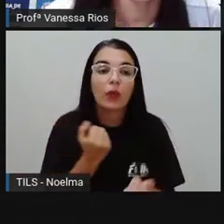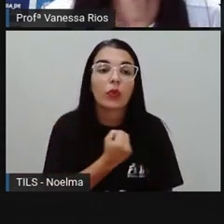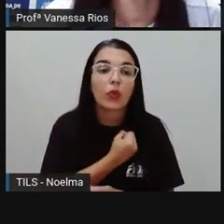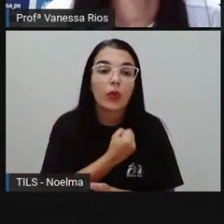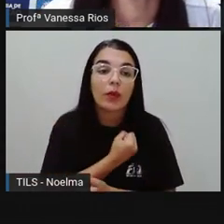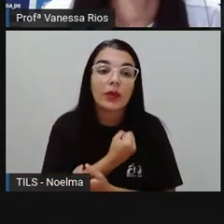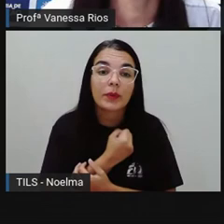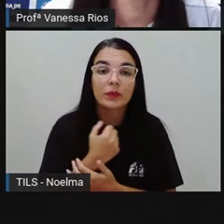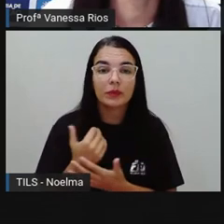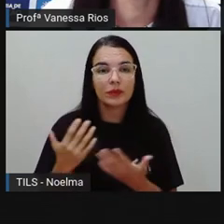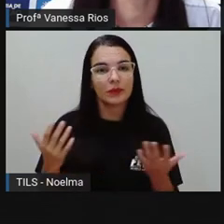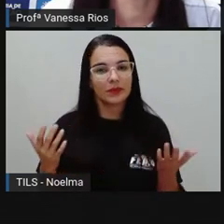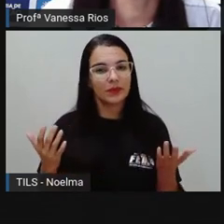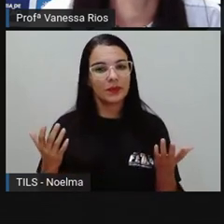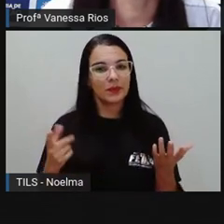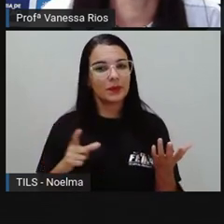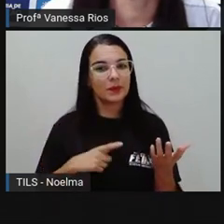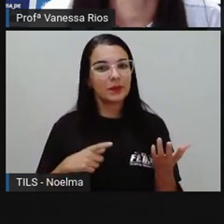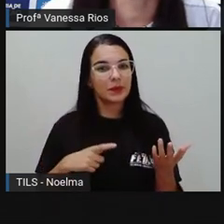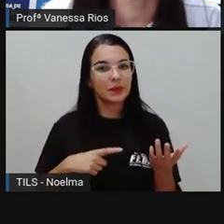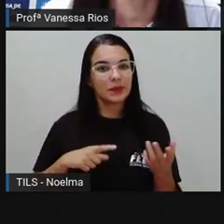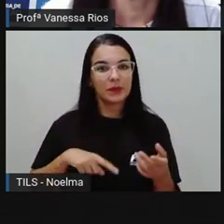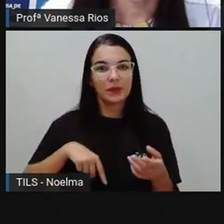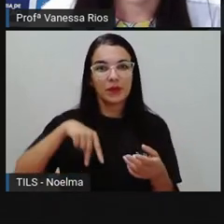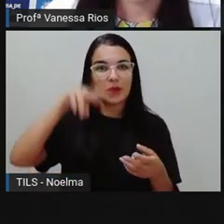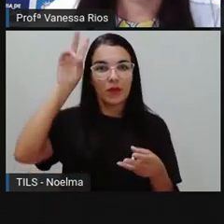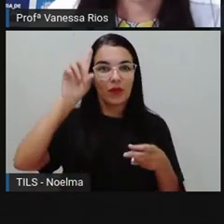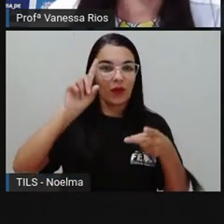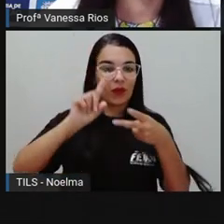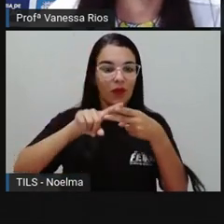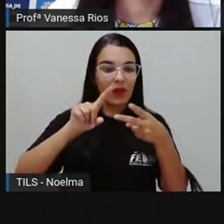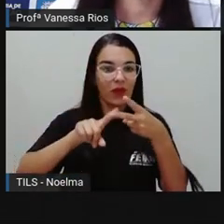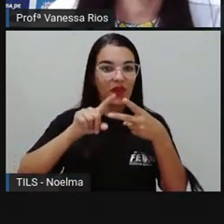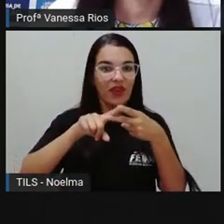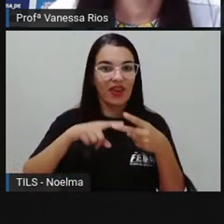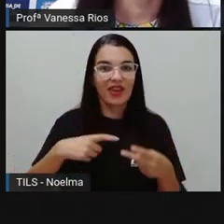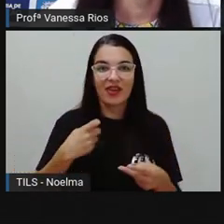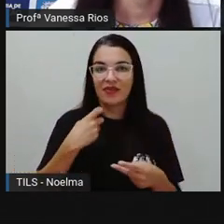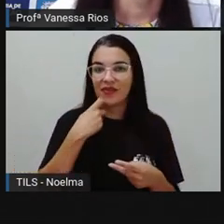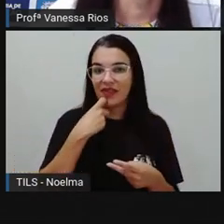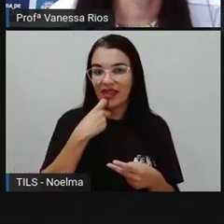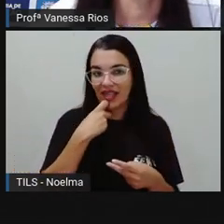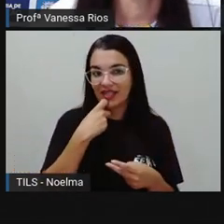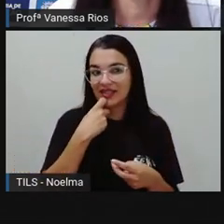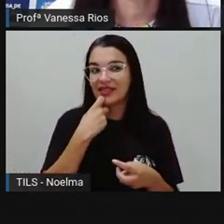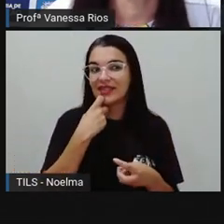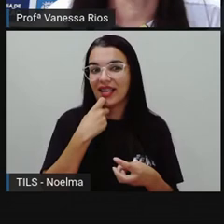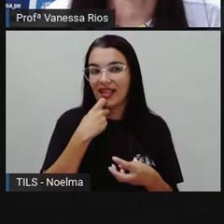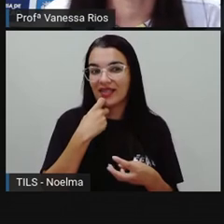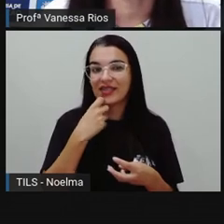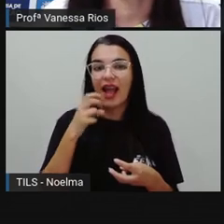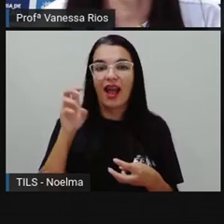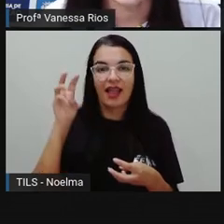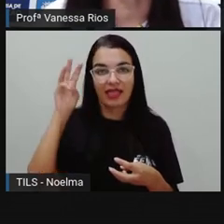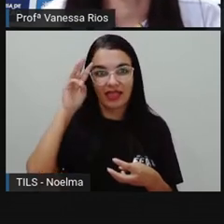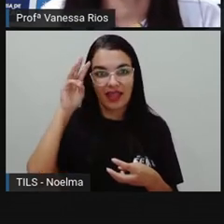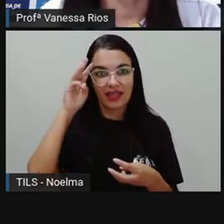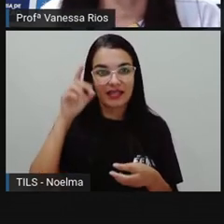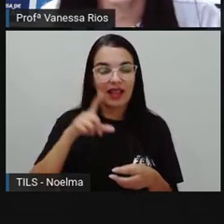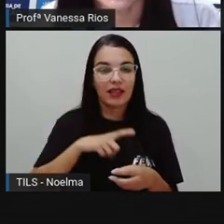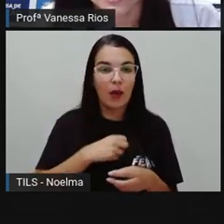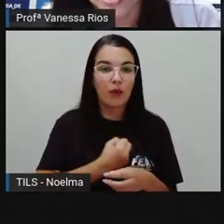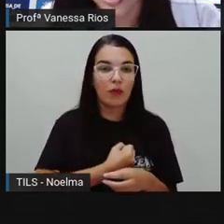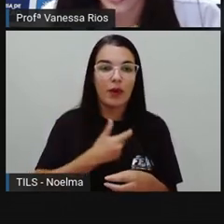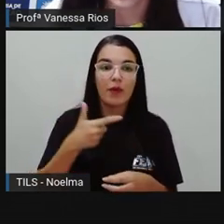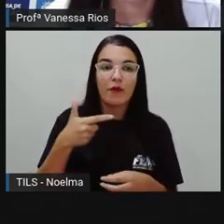E a gente já encontra aqui a temperatura maior, é a temperatura de 23 graus